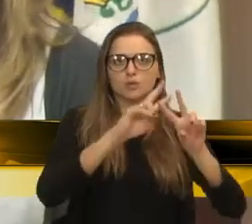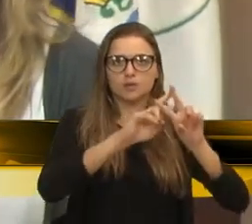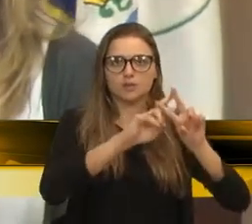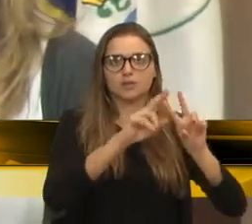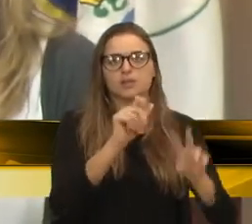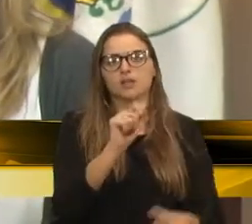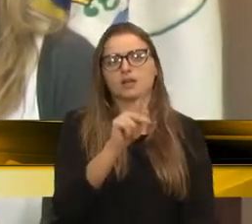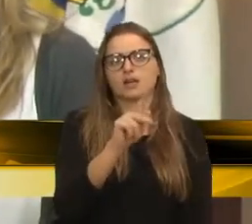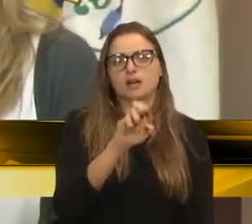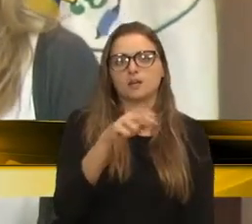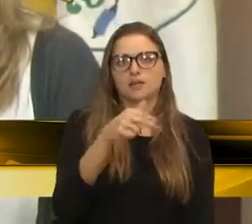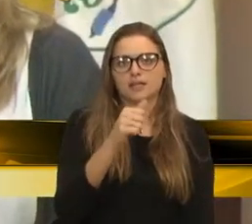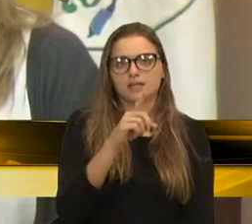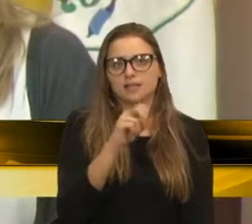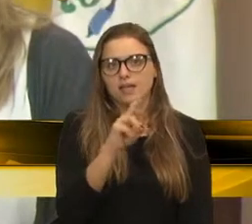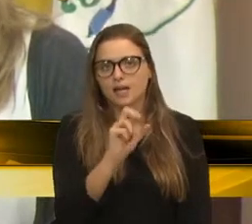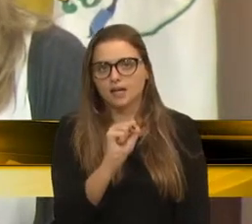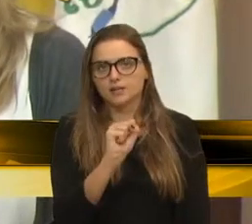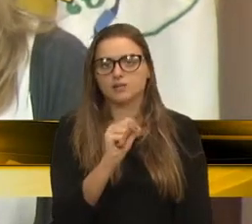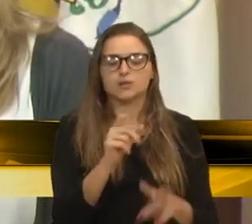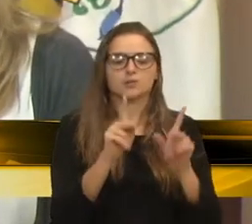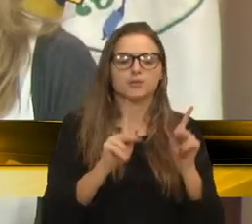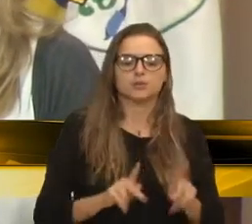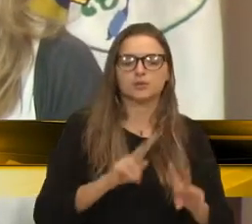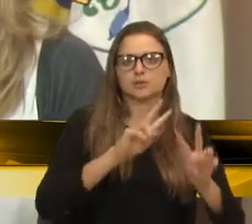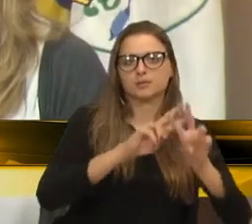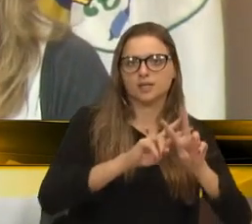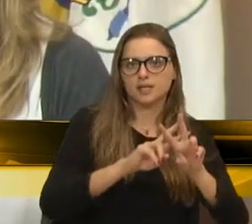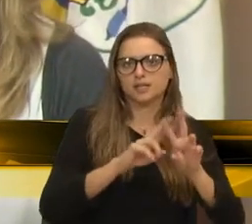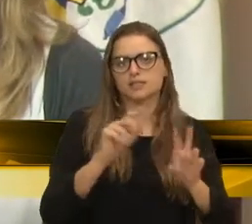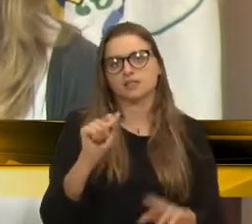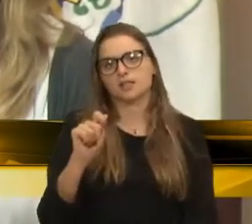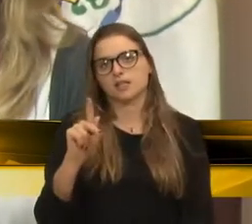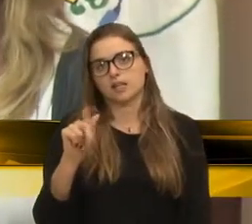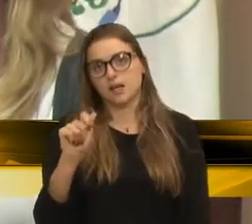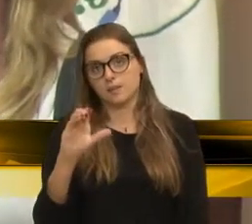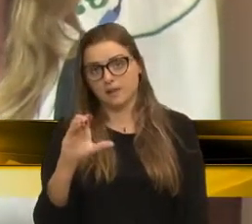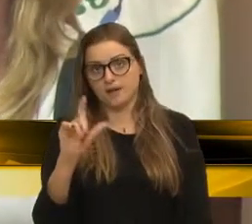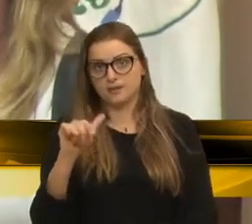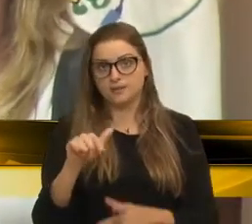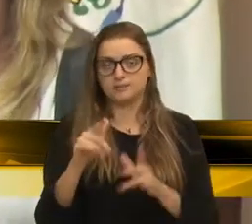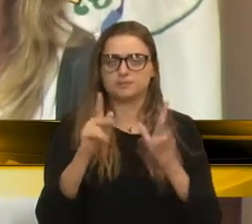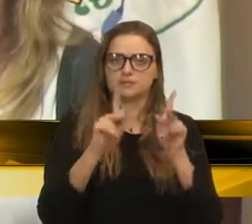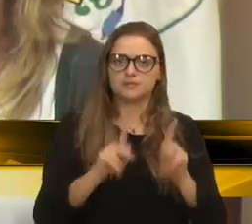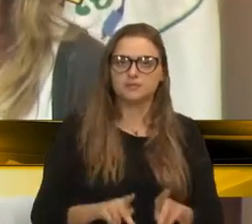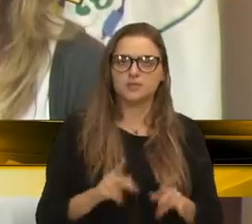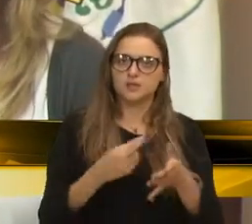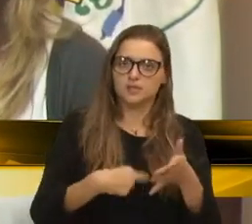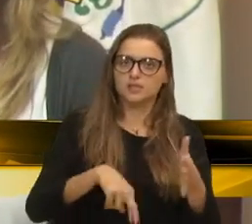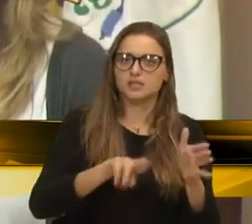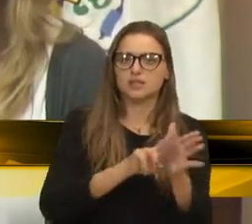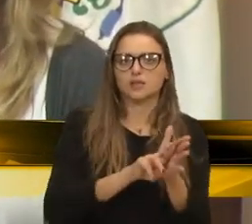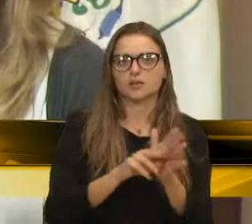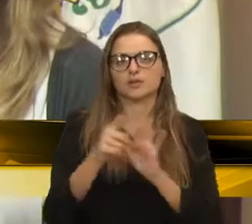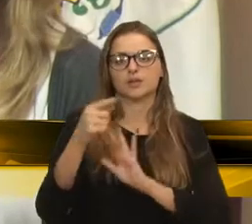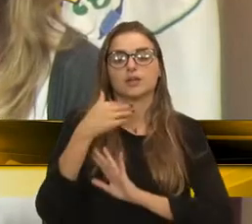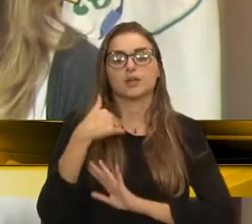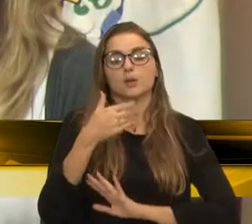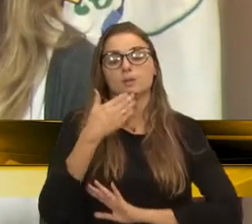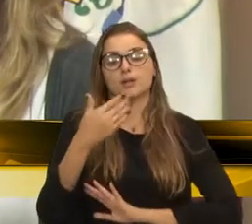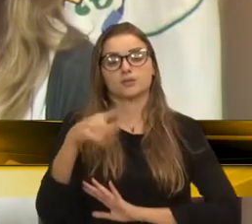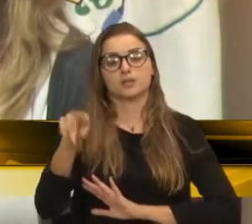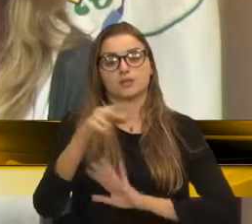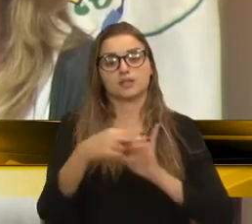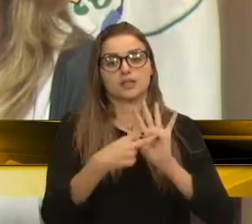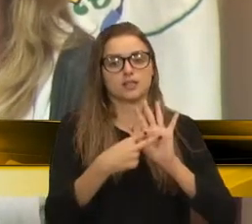apenados, de presos, e no sistema PAC de recuperandos. Eu peço então que os senhores tenham atenção ao vídeo,